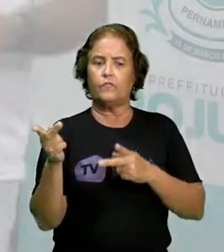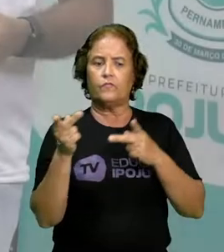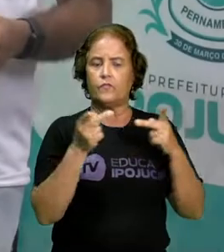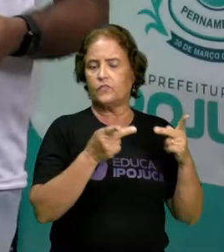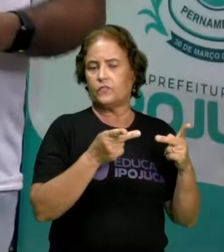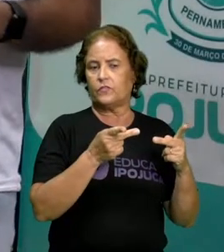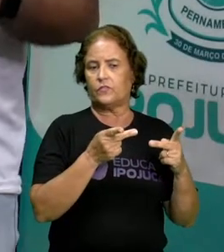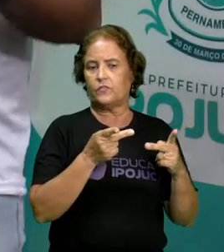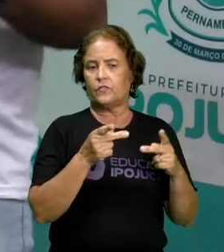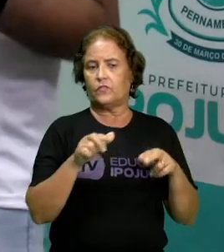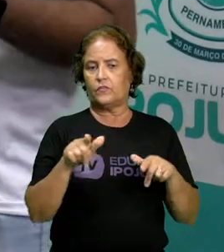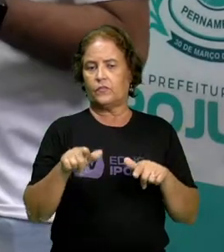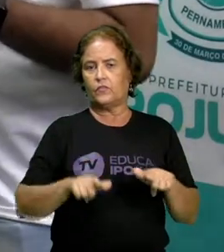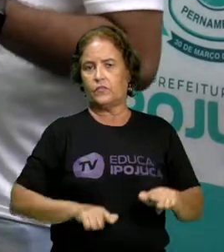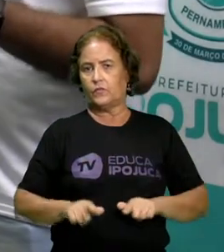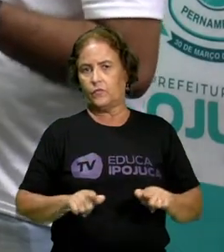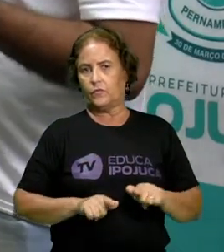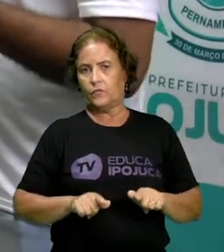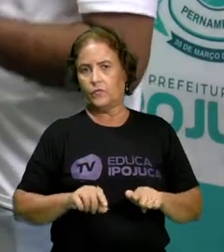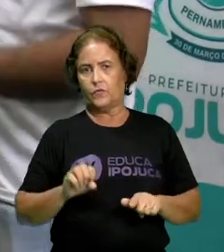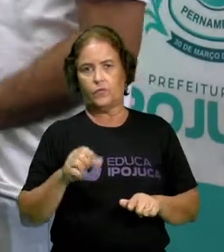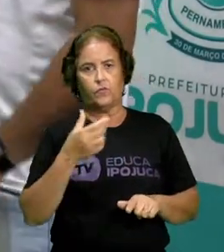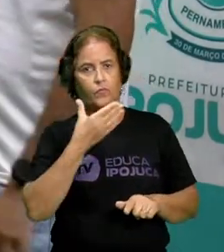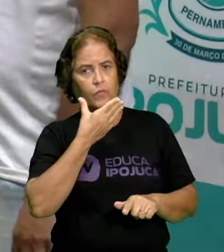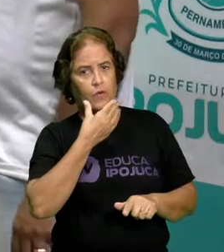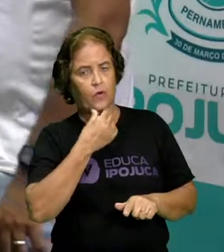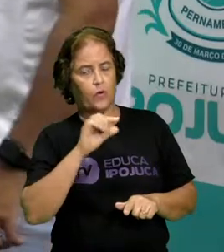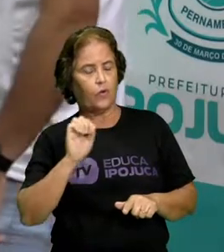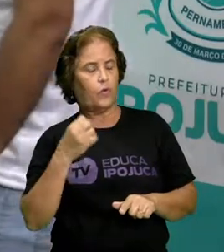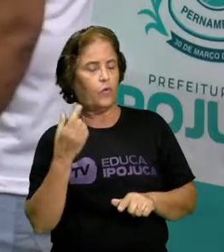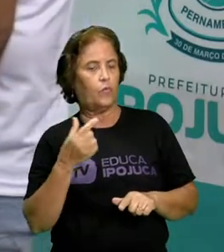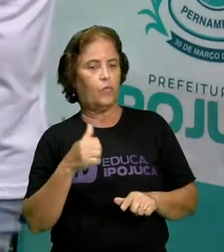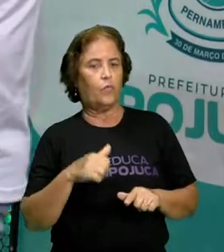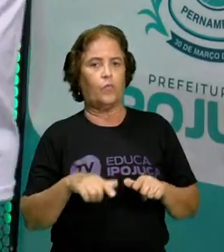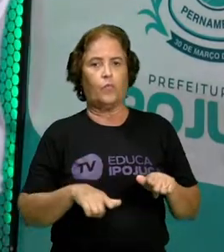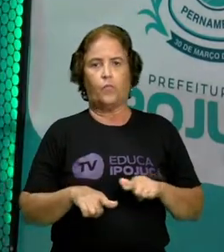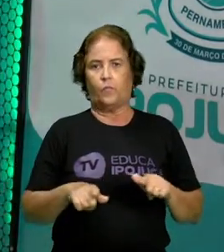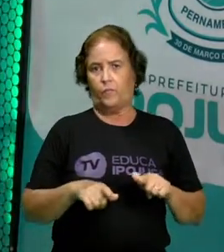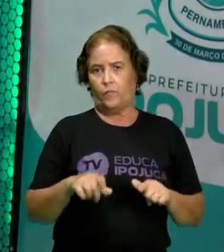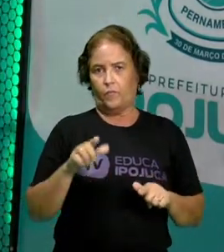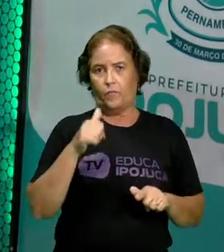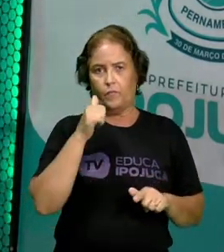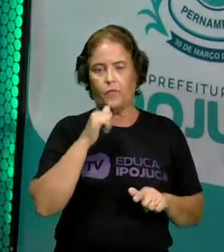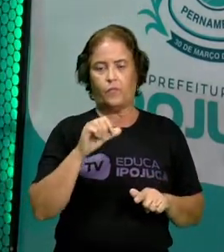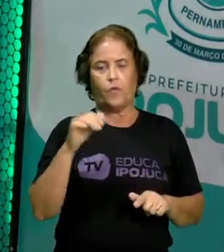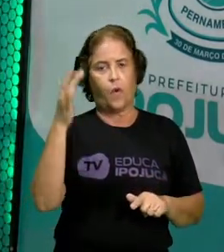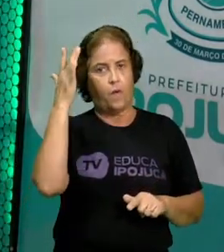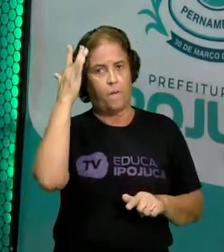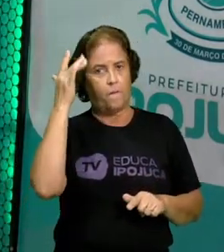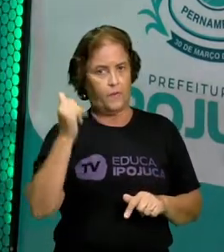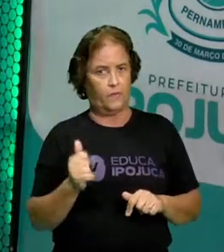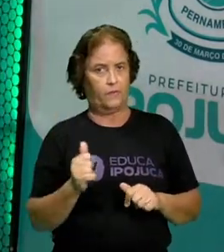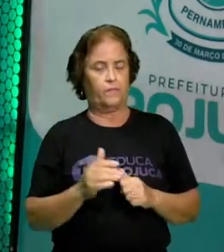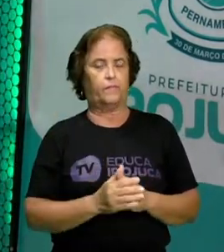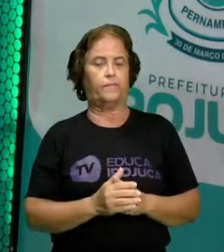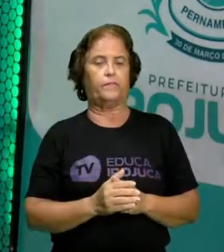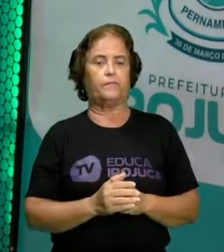amanhã. Tá tranquilo? Então, vamos continuar. Olha o que eu tinha dito para vocês aqui, ó.